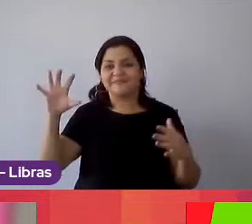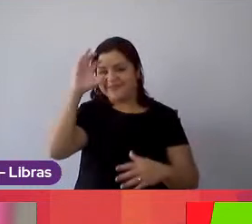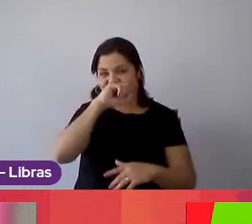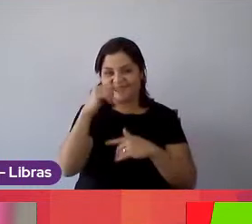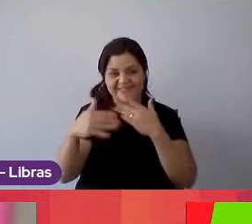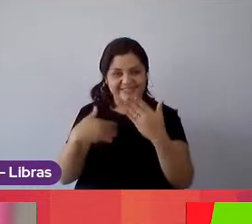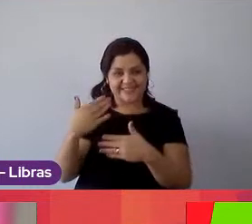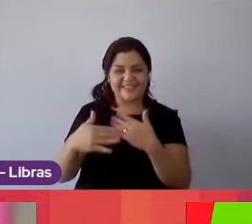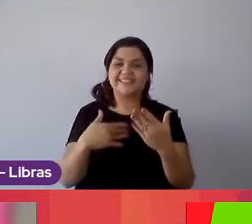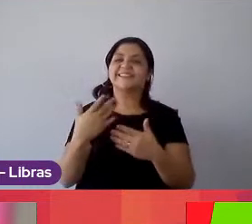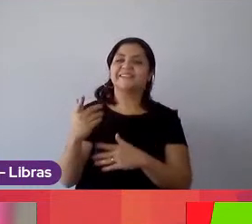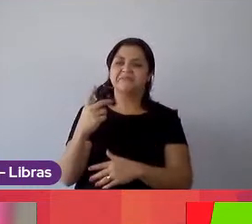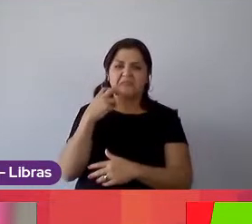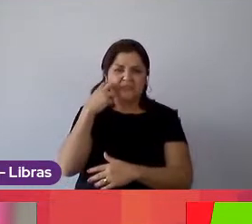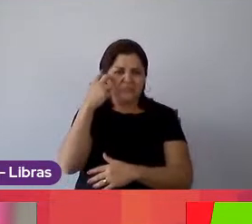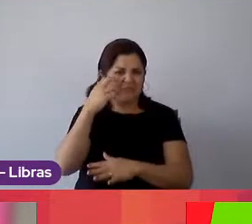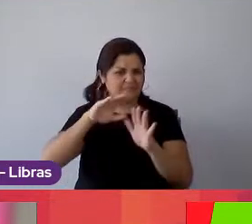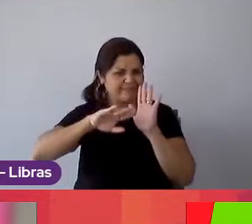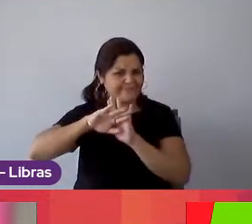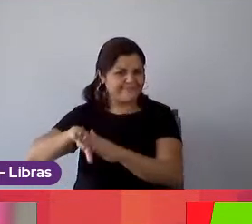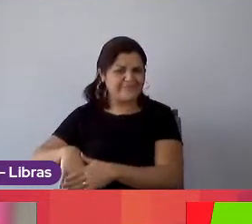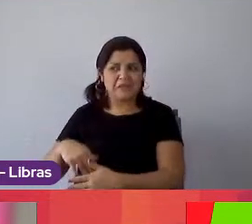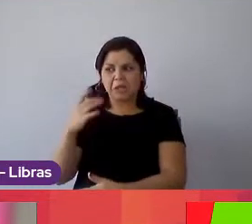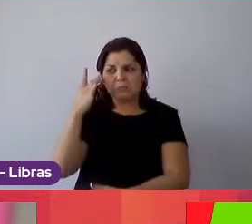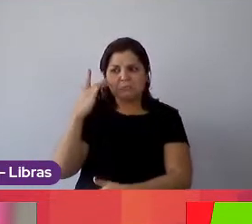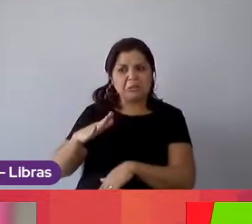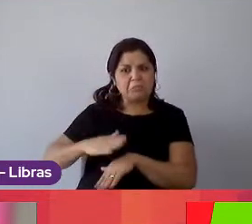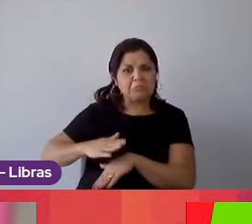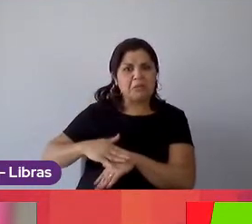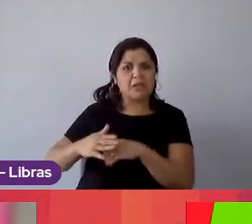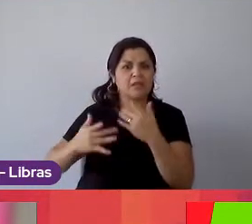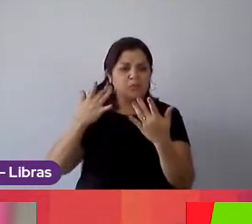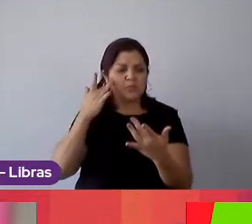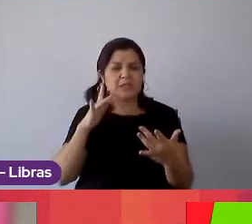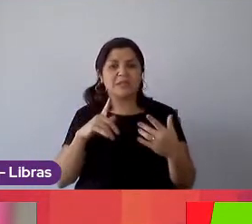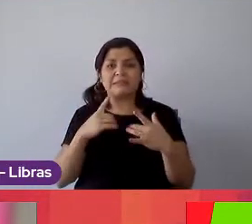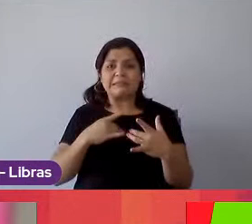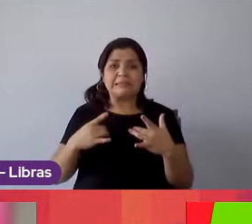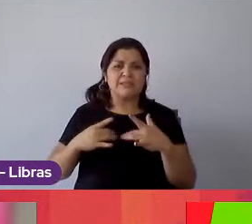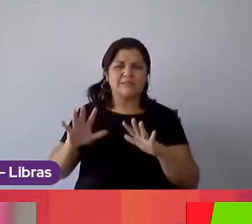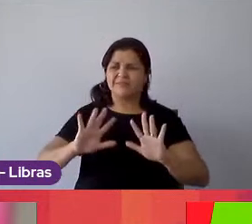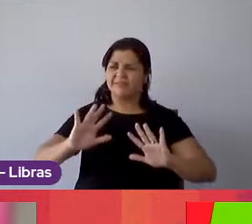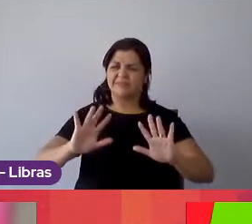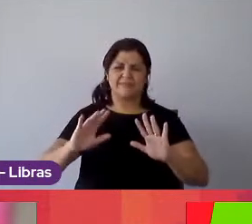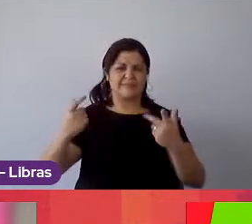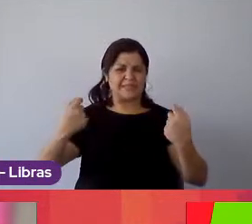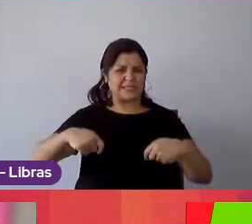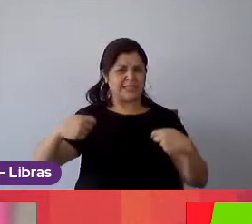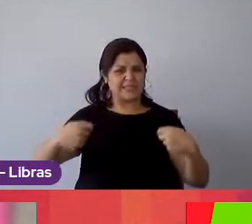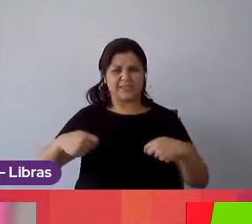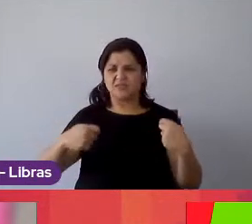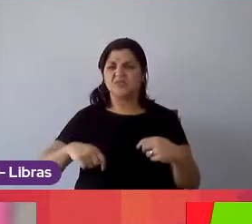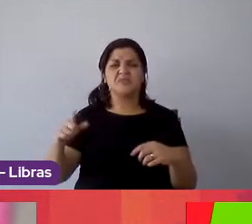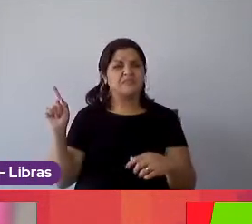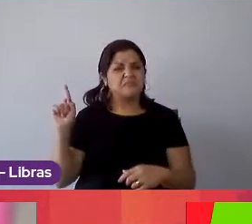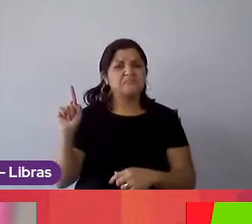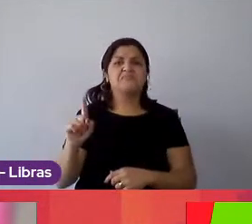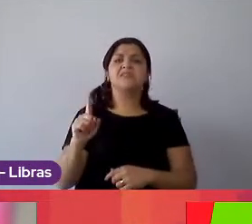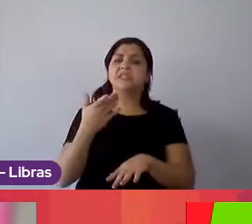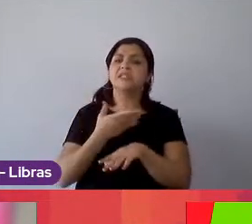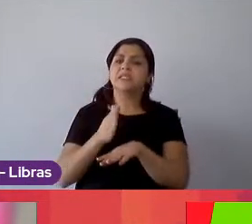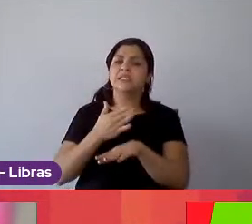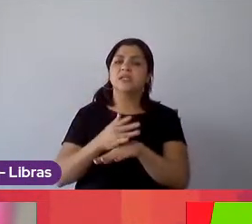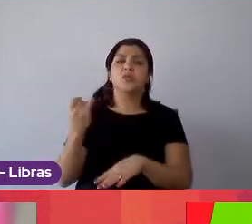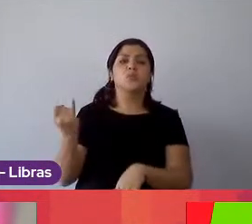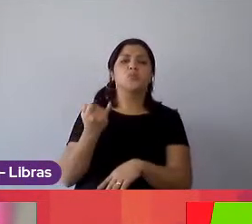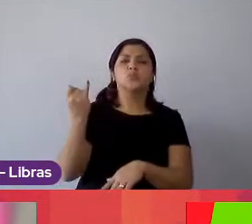sem vergonha de ai eu não sei fazer isso eu não sei fazer aquilo eu tenho medo venham sem medo venham entendendo que vocês vão ser estagiários e é